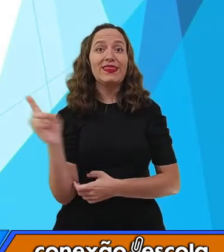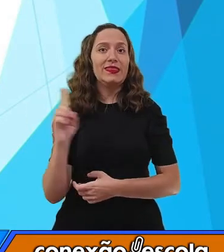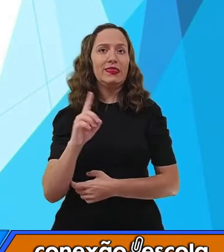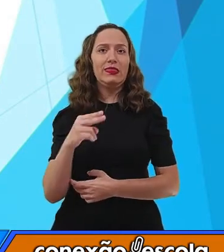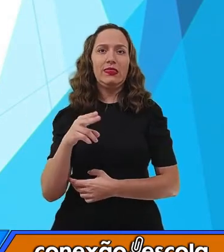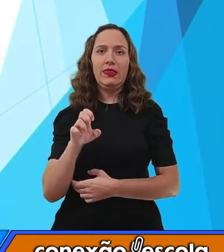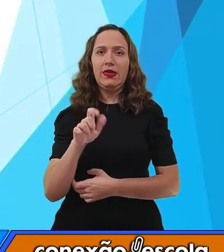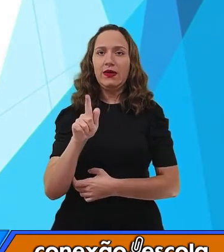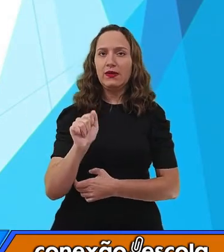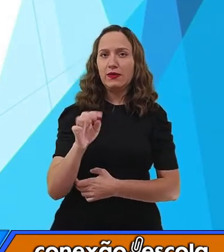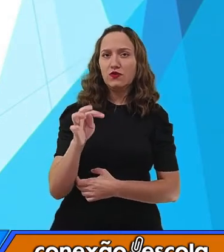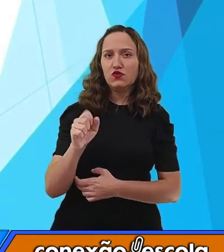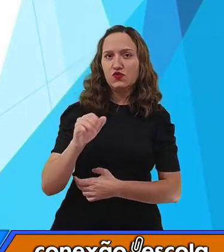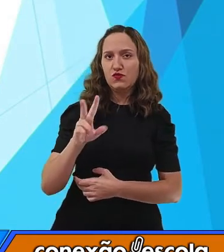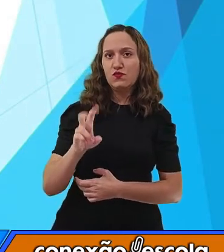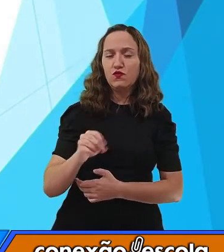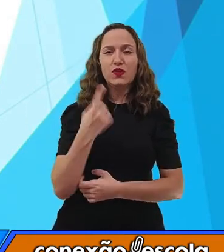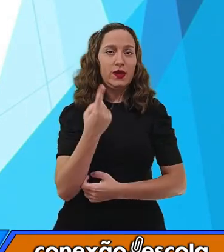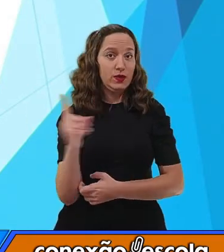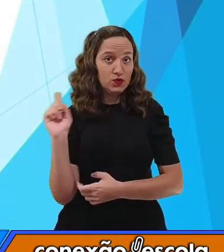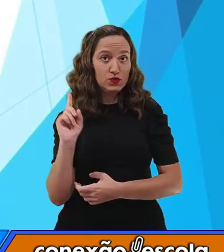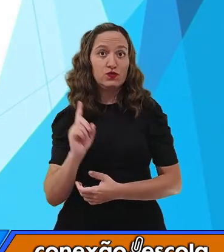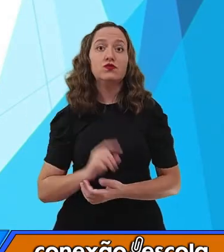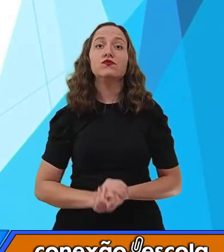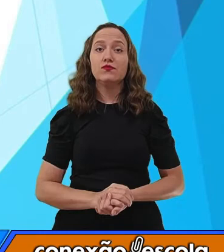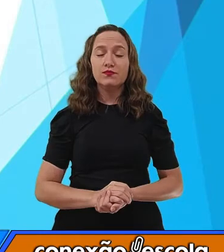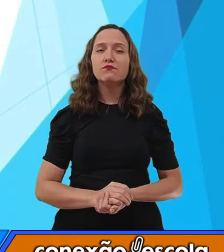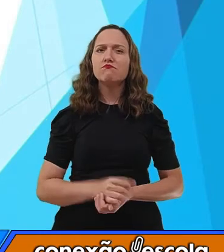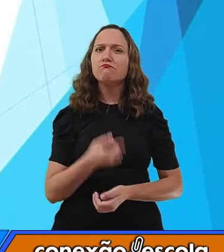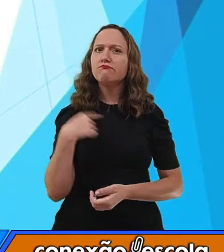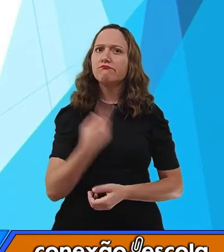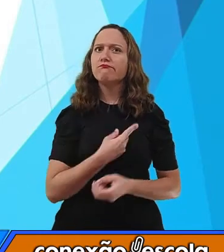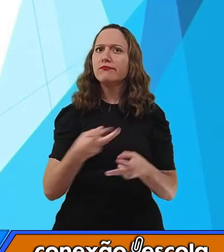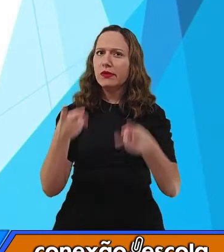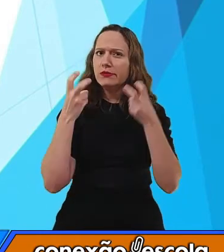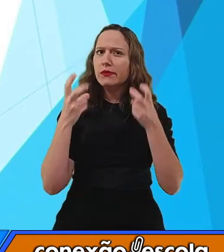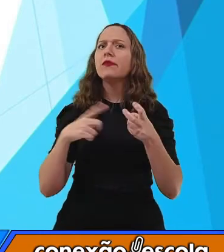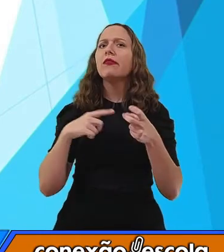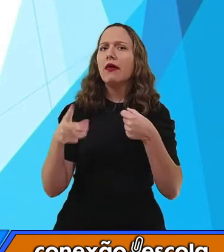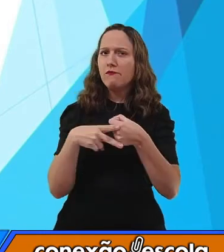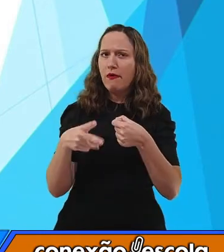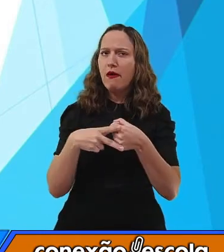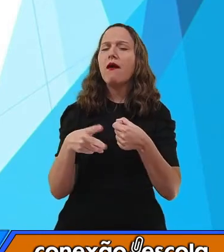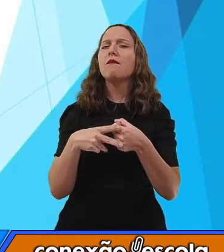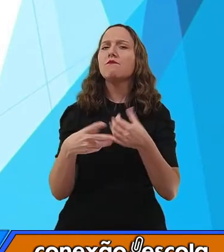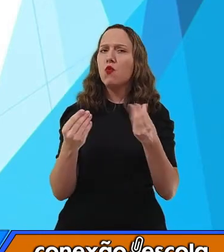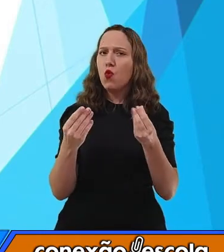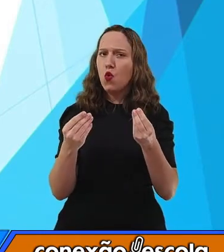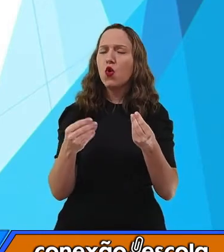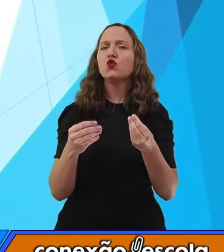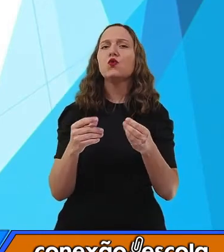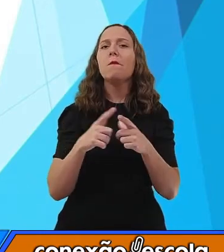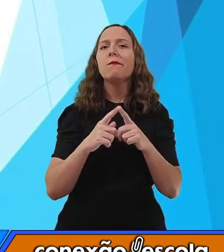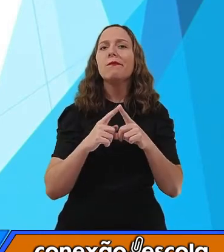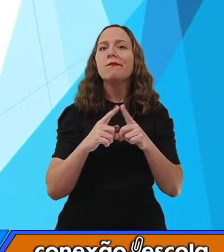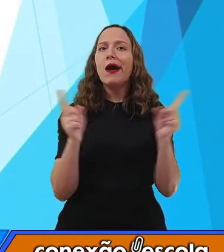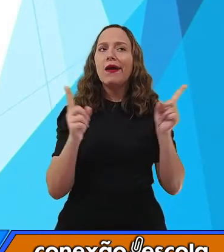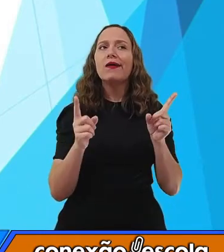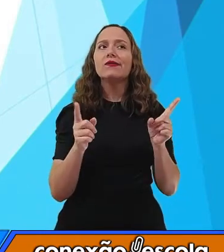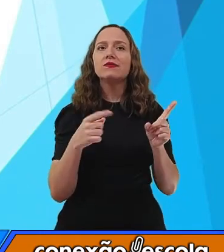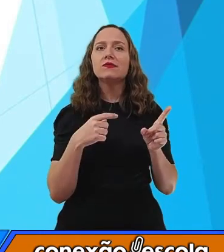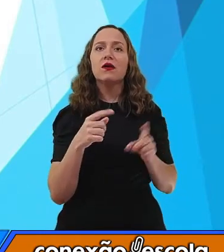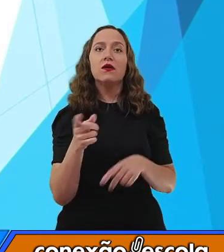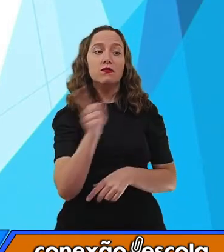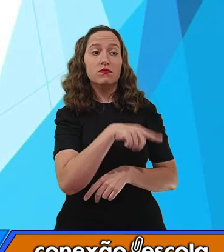institucional injuntivo, a gente tem muita presença do verbo imperativo, mas no afirmativo. E nesse aqui, você vai encontrar